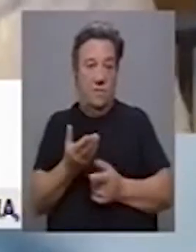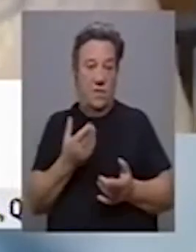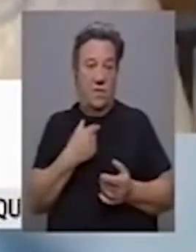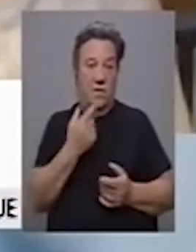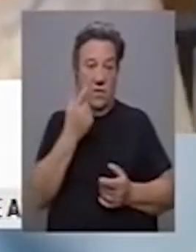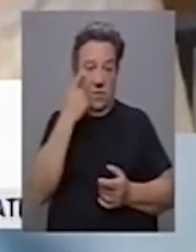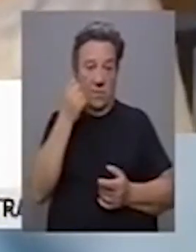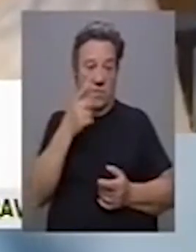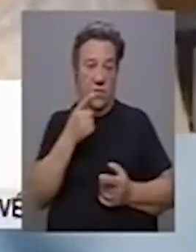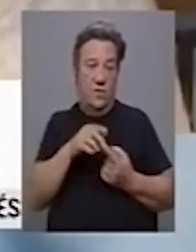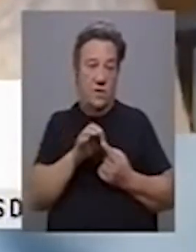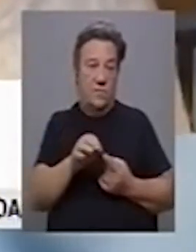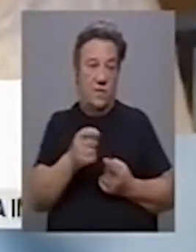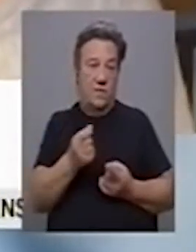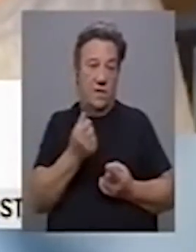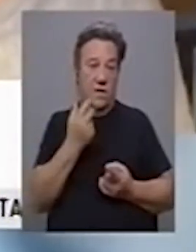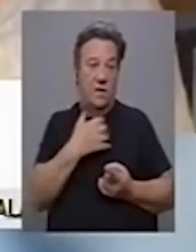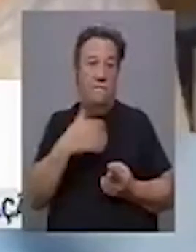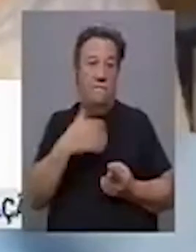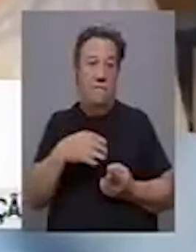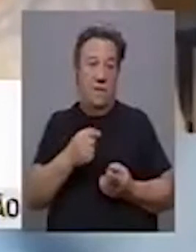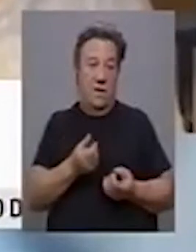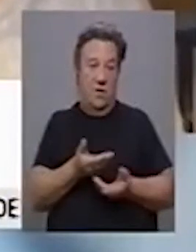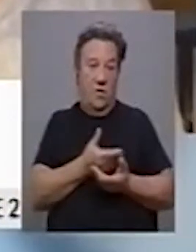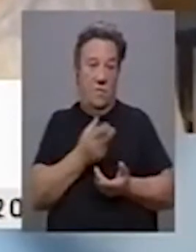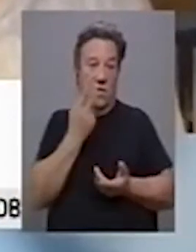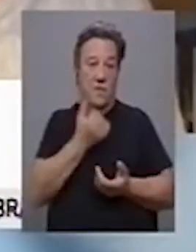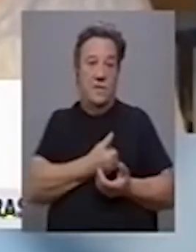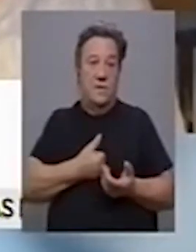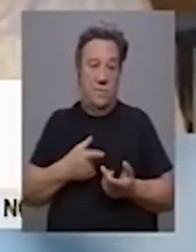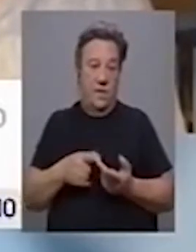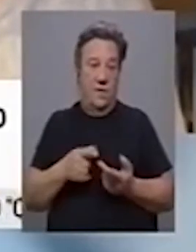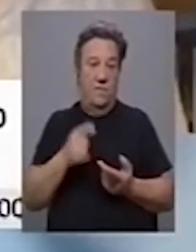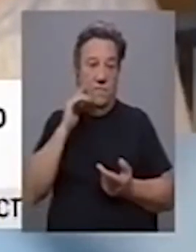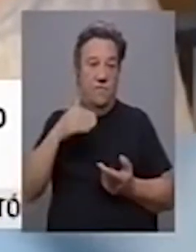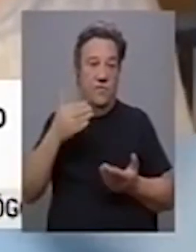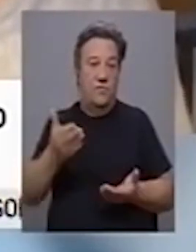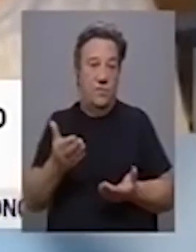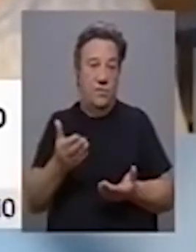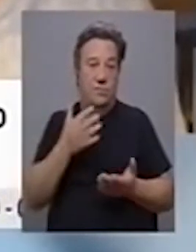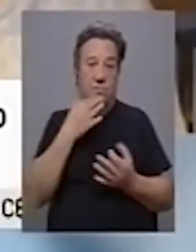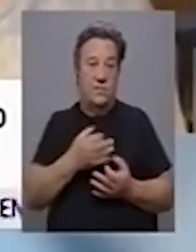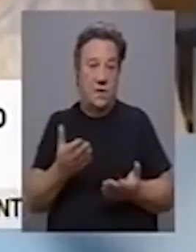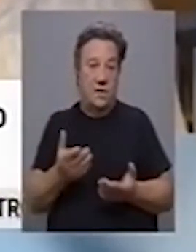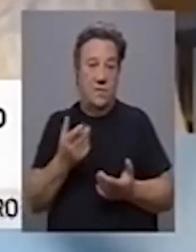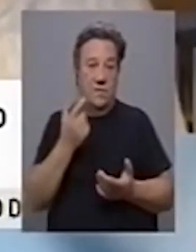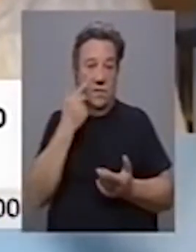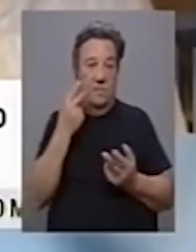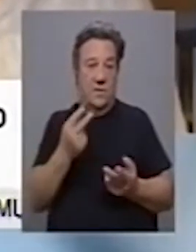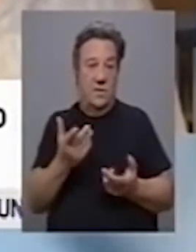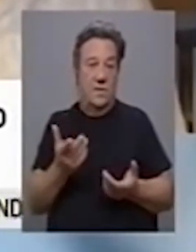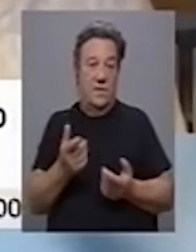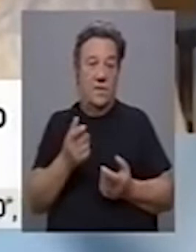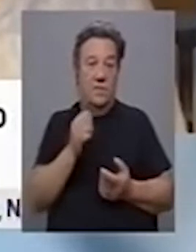esta é a mais importante. O aspecto da crise económica que estamos a viver também, do desemprego, o futuro incerto que se apresenta